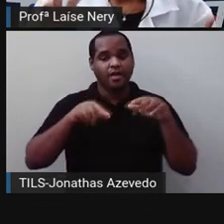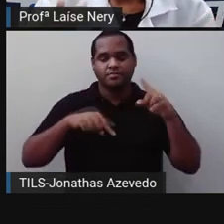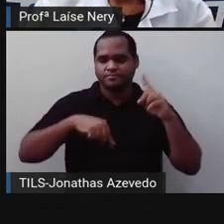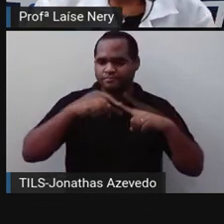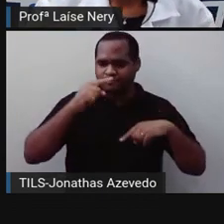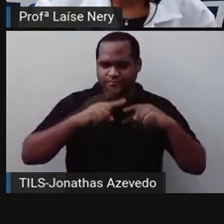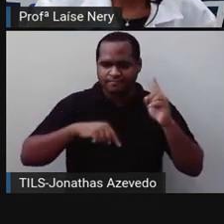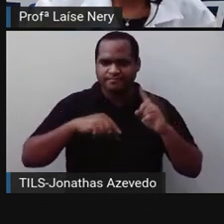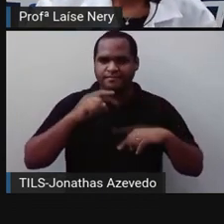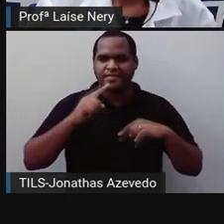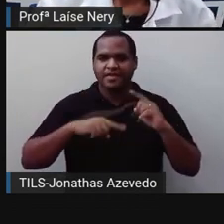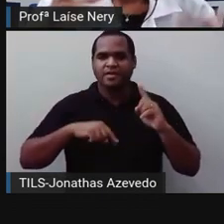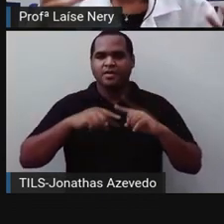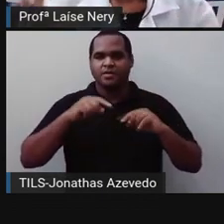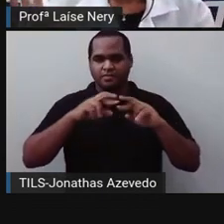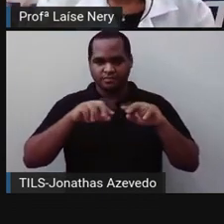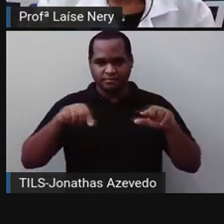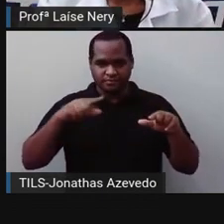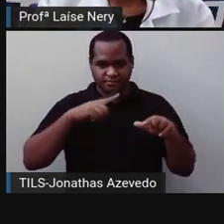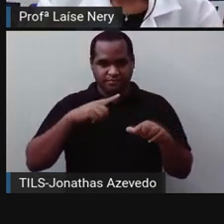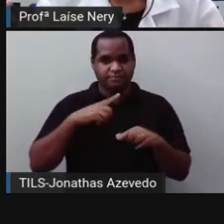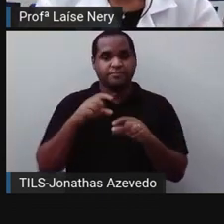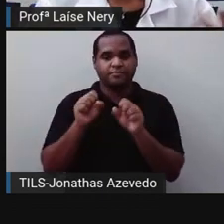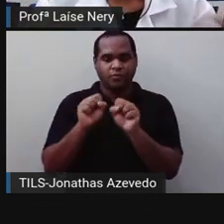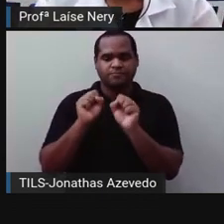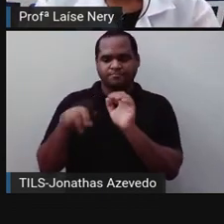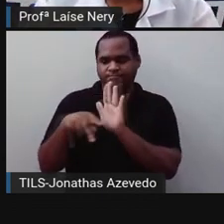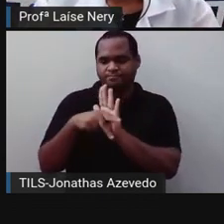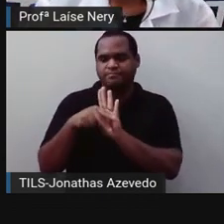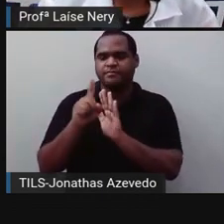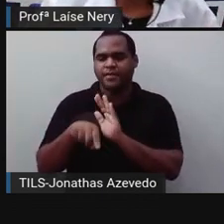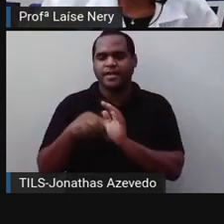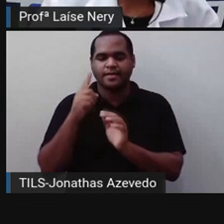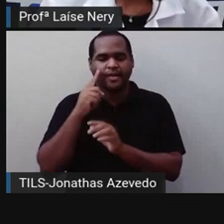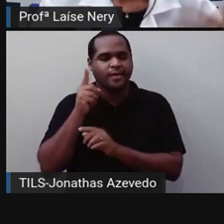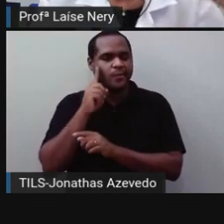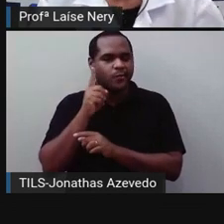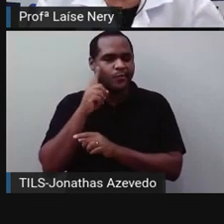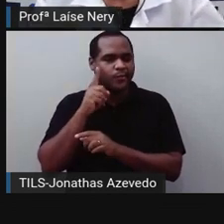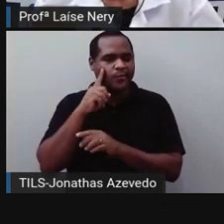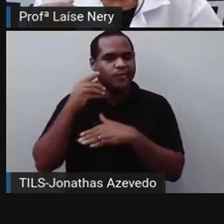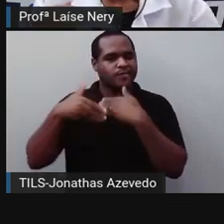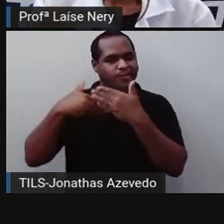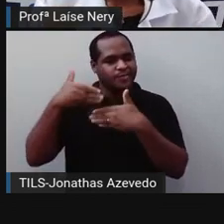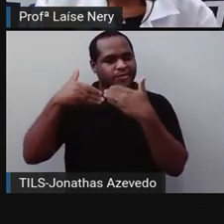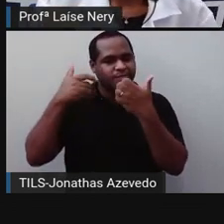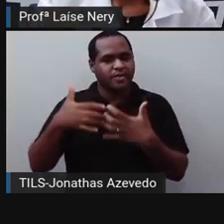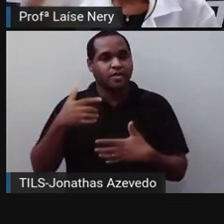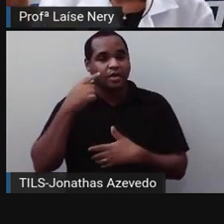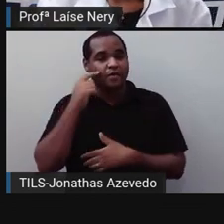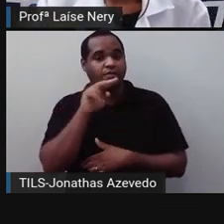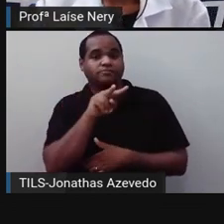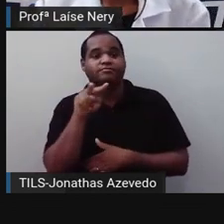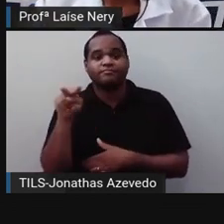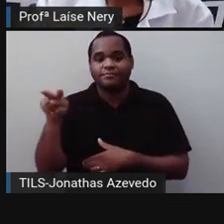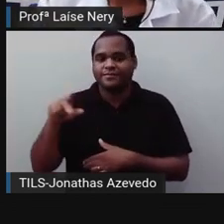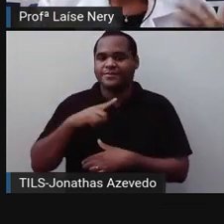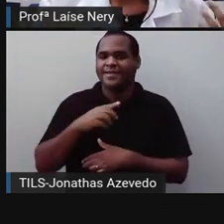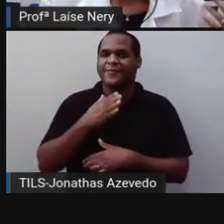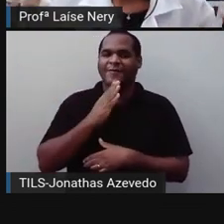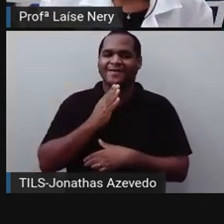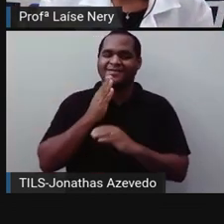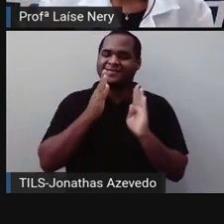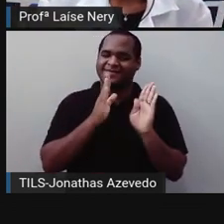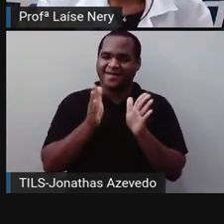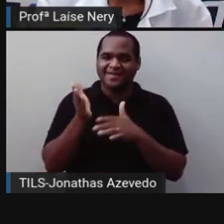formas que já fazem parte do nosso cotidiano, que nós já vimos e já conhecemos.